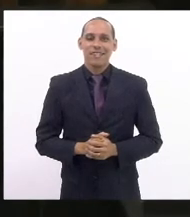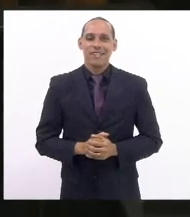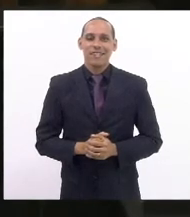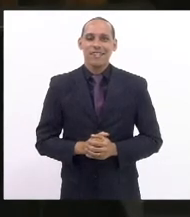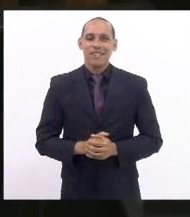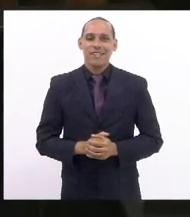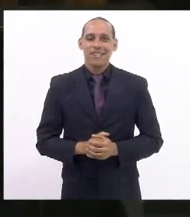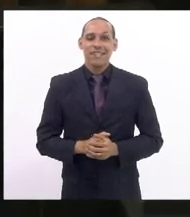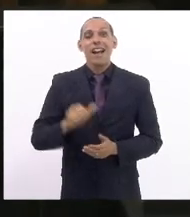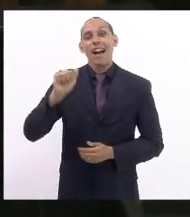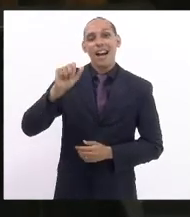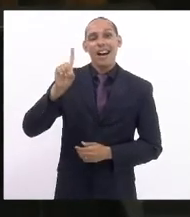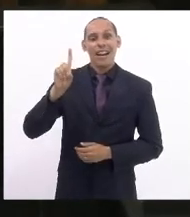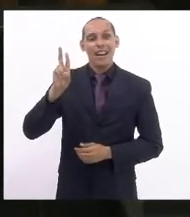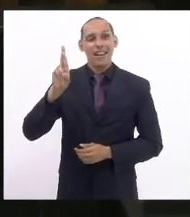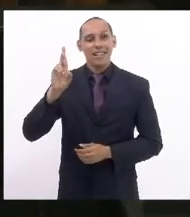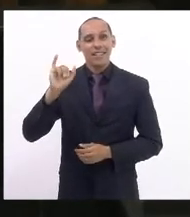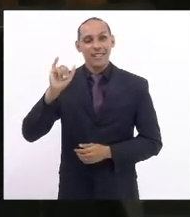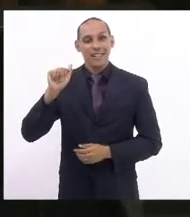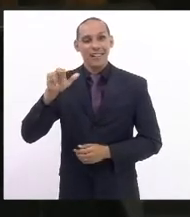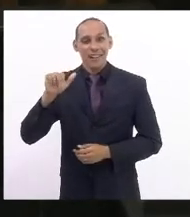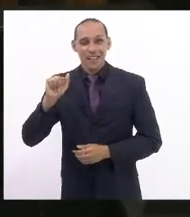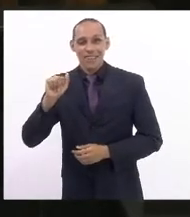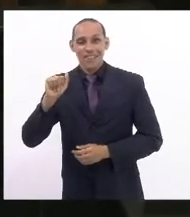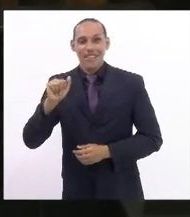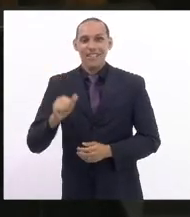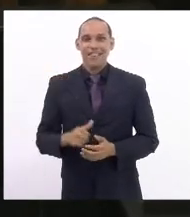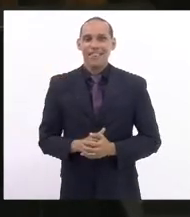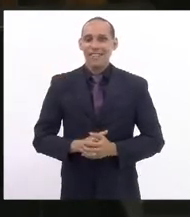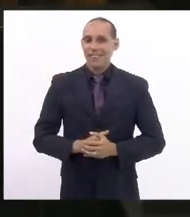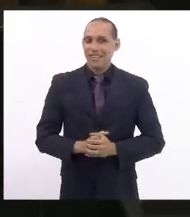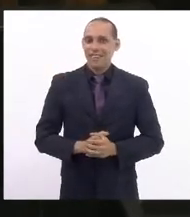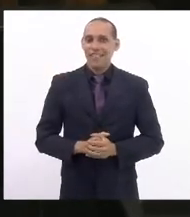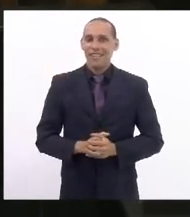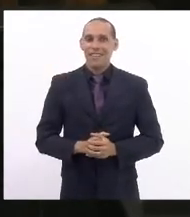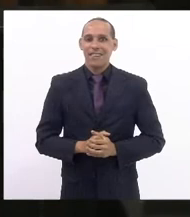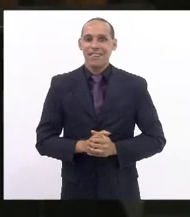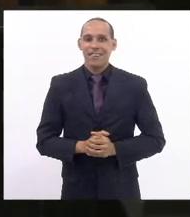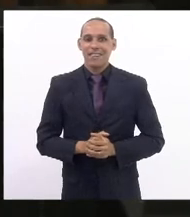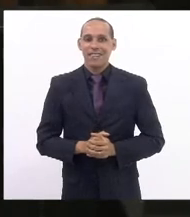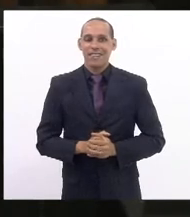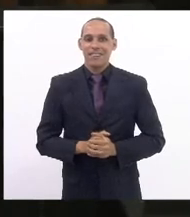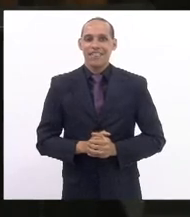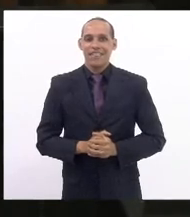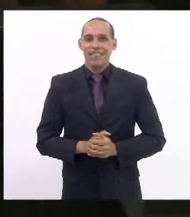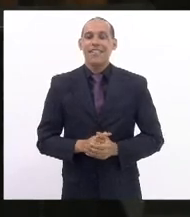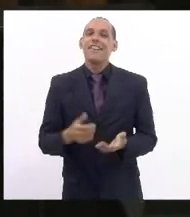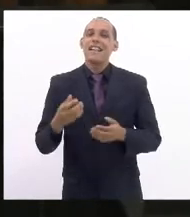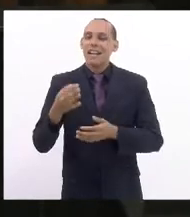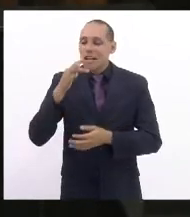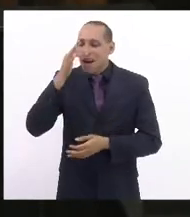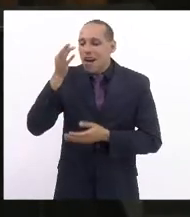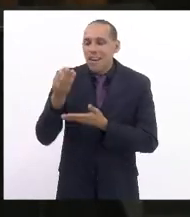Adriana Baltazar, que esteve no expediente inicial, trouxe uma rosa para a V. Exª.